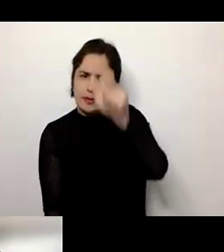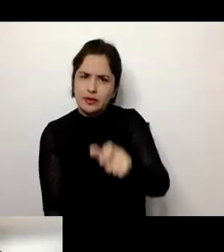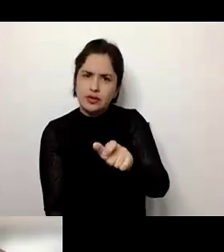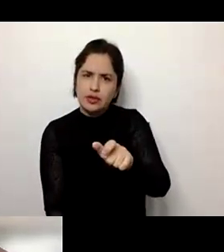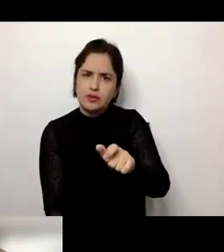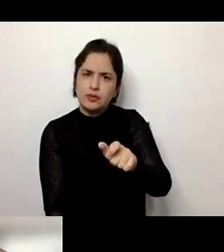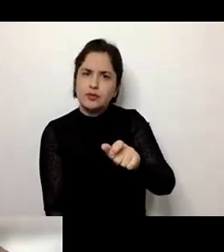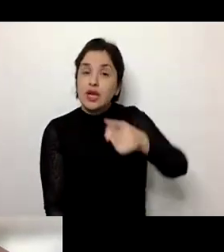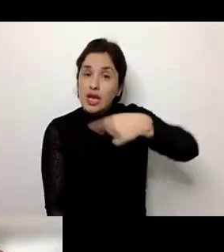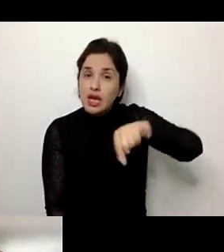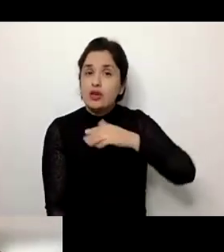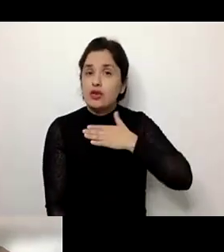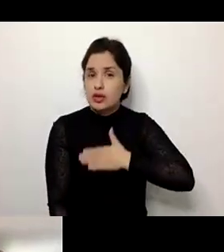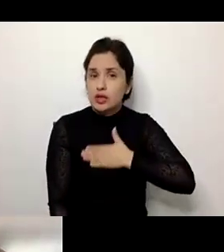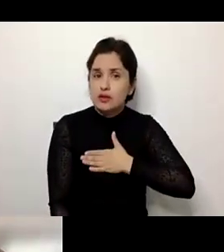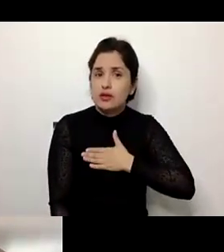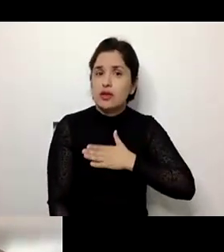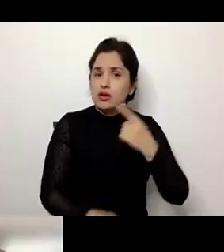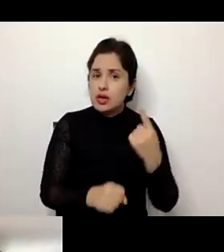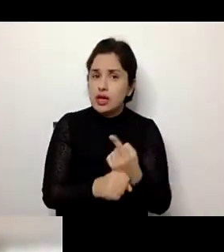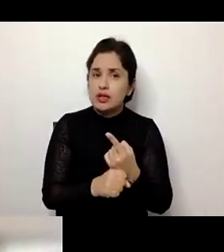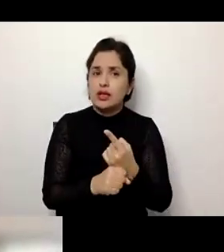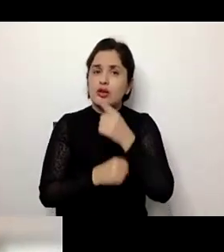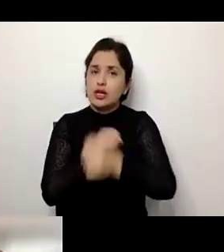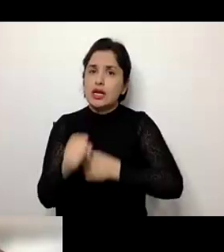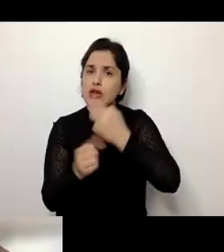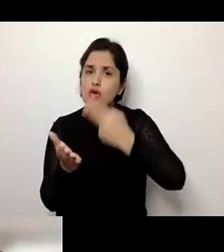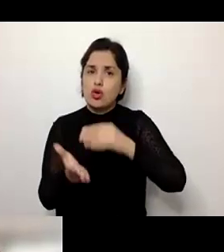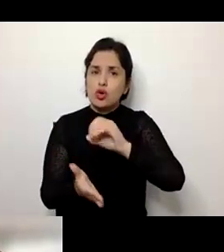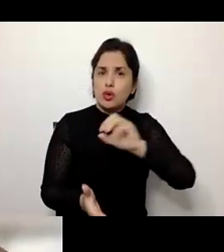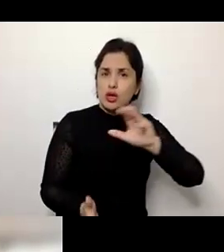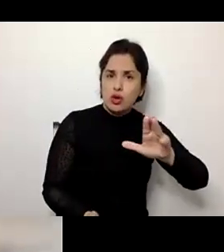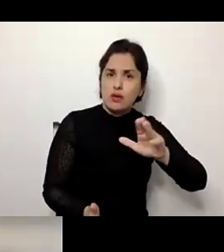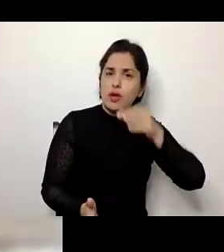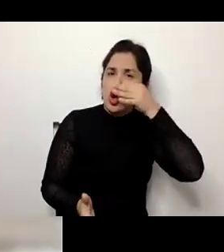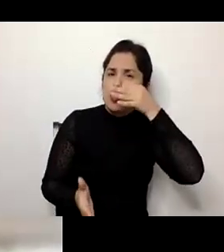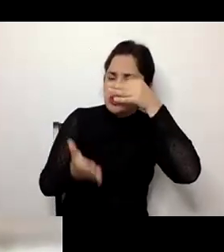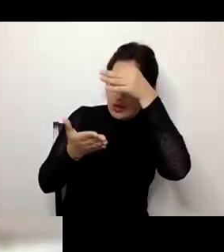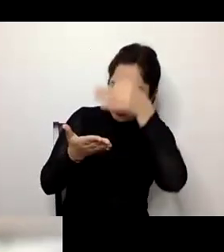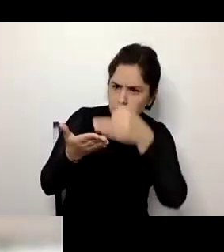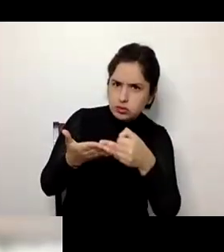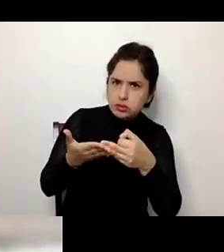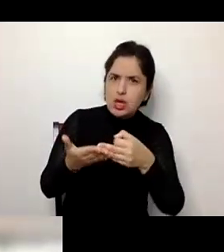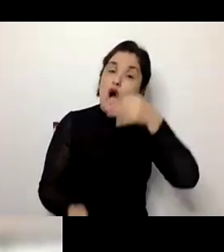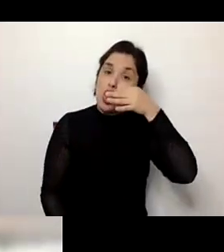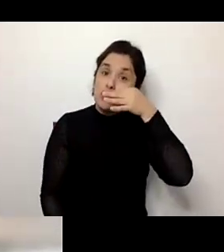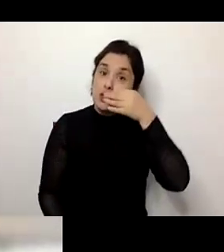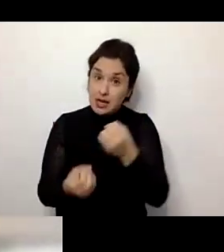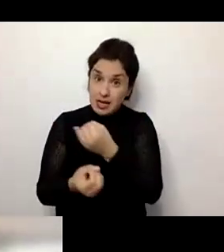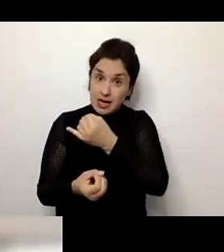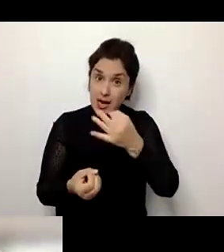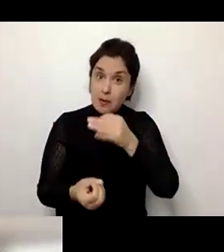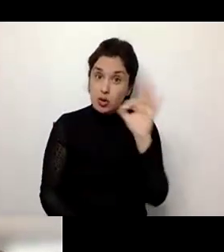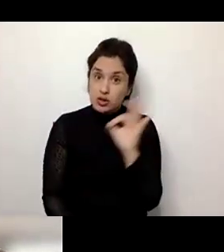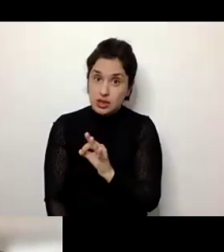eles fizeram esse mapeamento em 2009 e o que que eles observaram? Eles observaram que grande parte